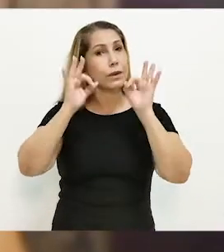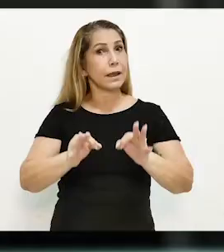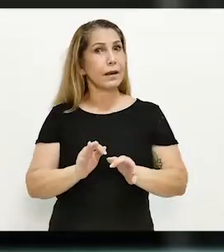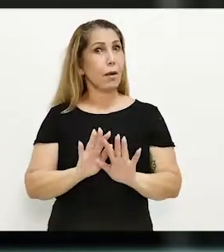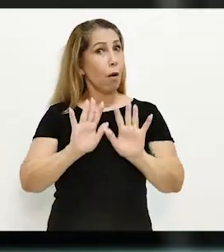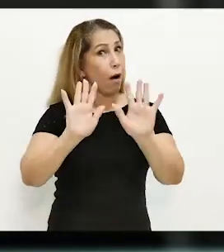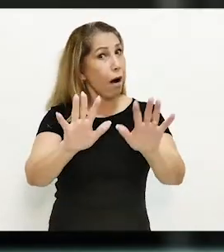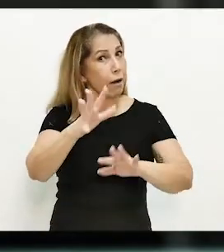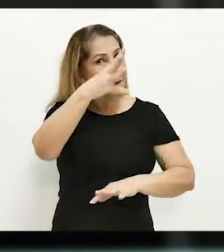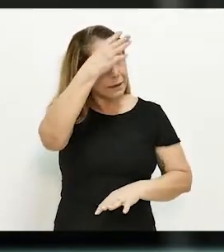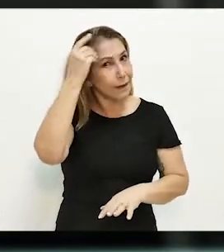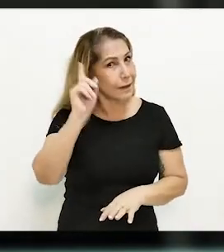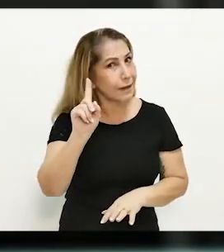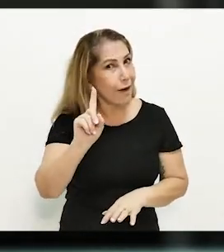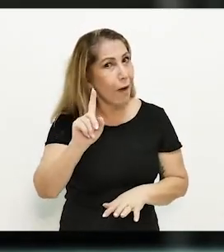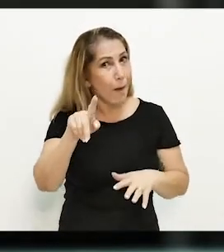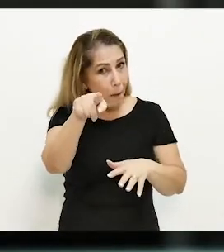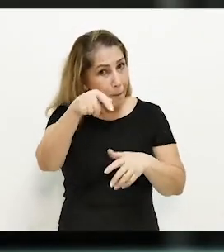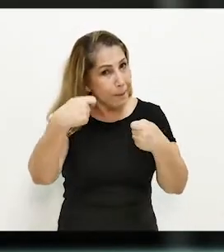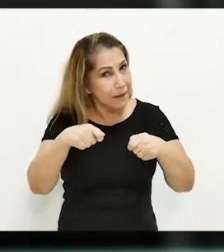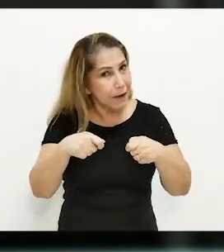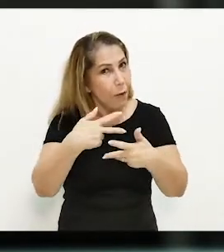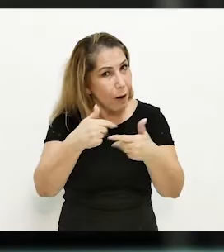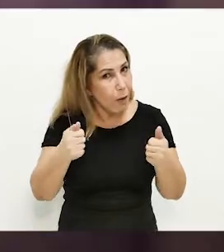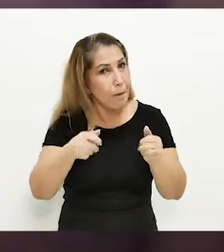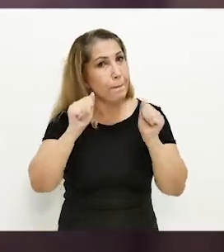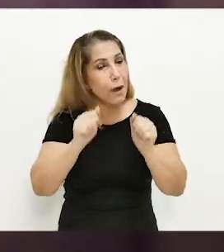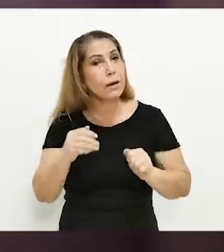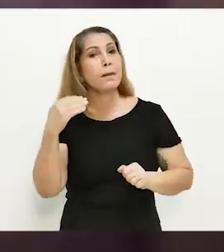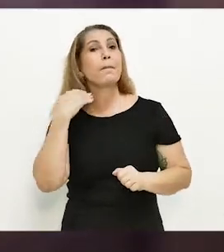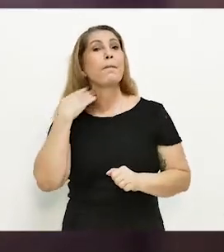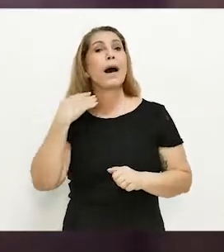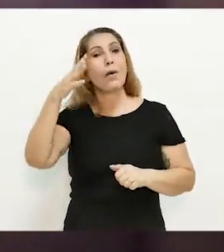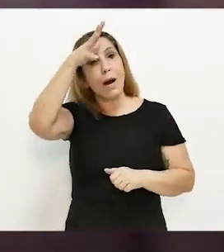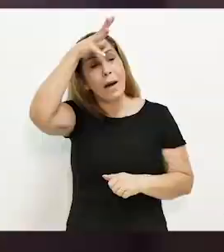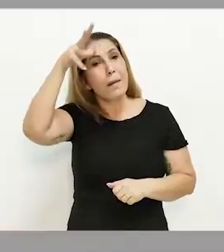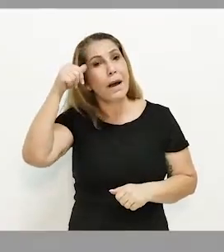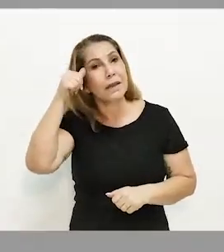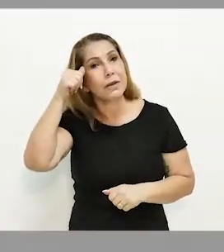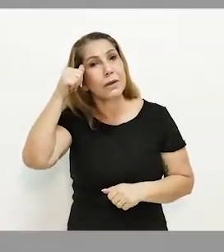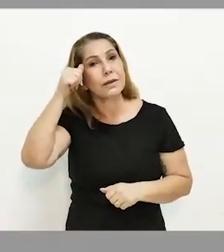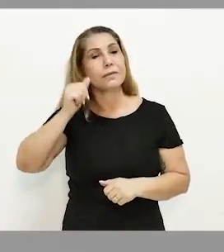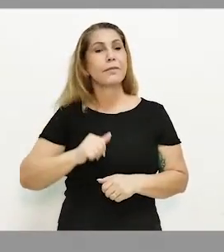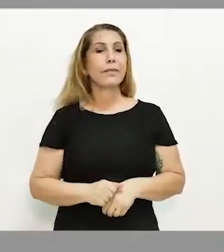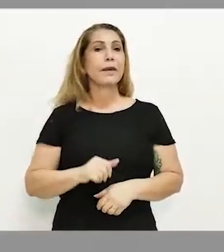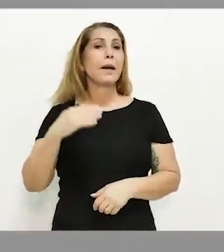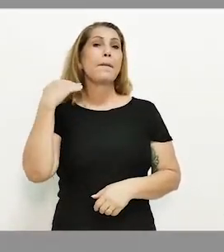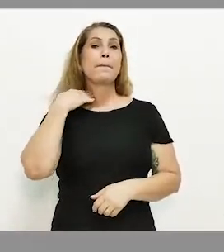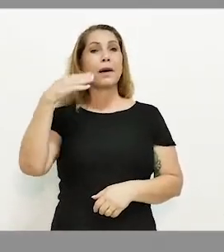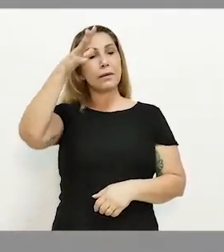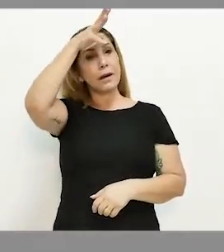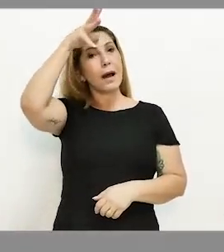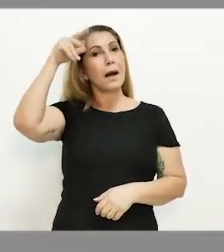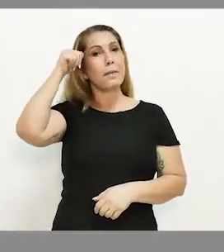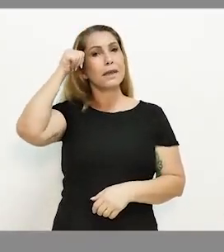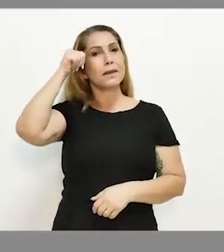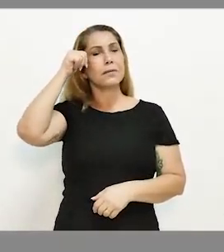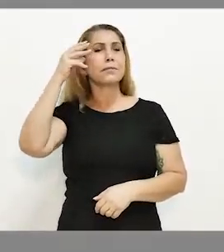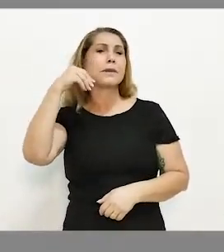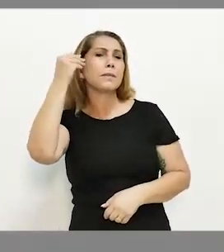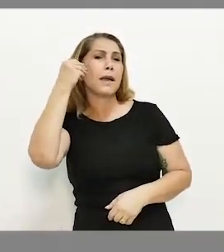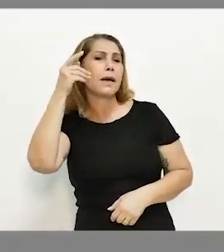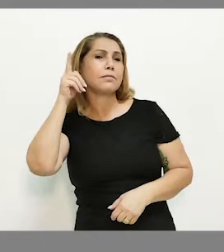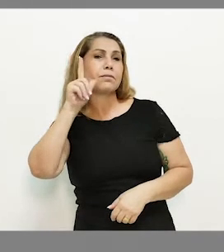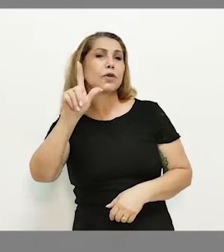esqueça, precisando, pode continuar contando com o Banco da Amazônia. Banco da Amazônia. Vivenciando